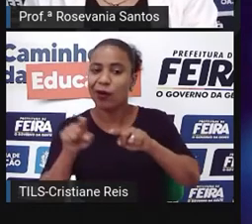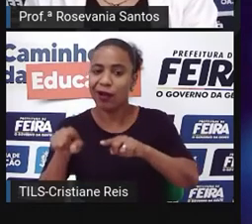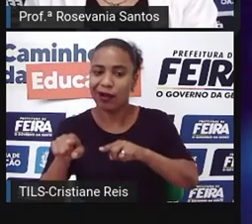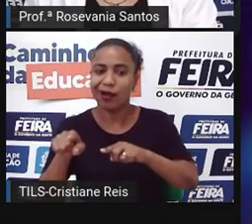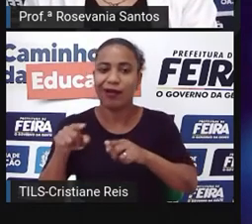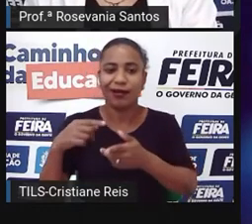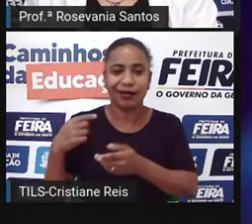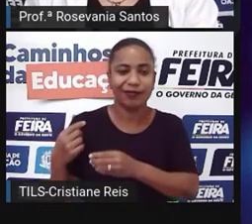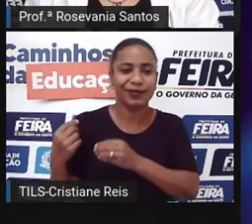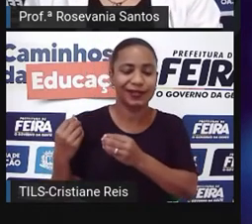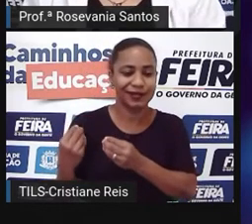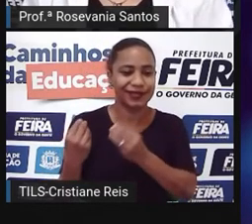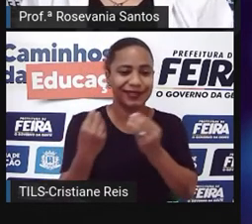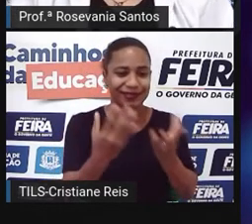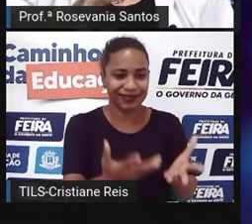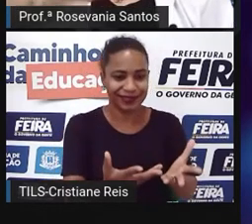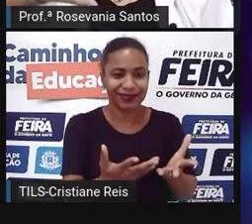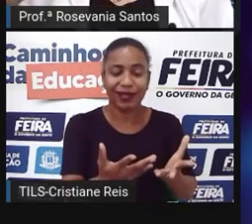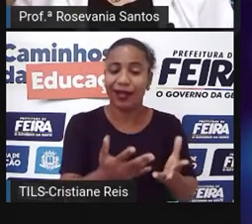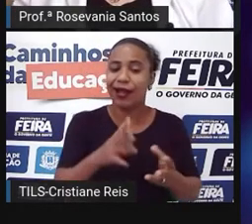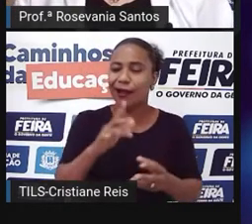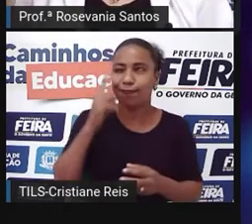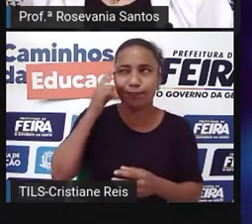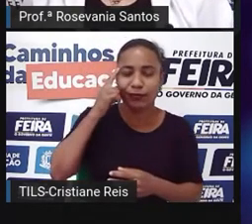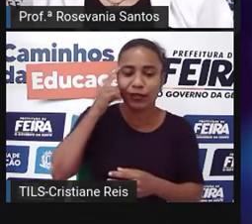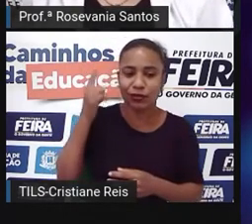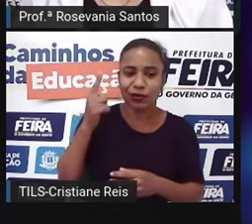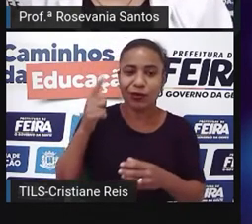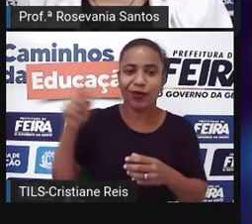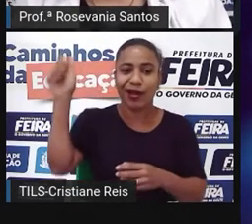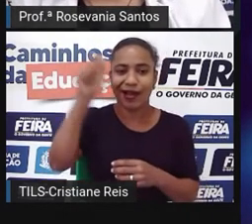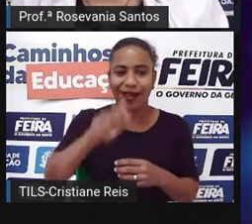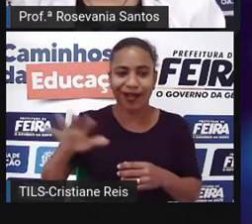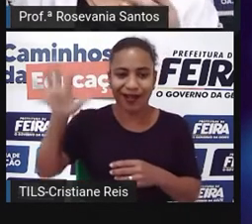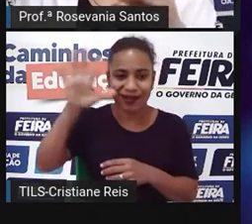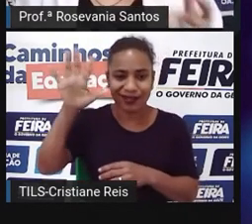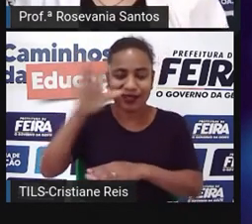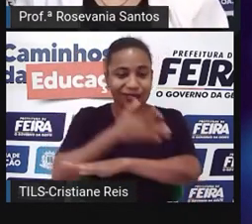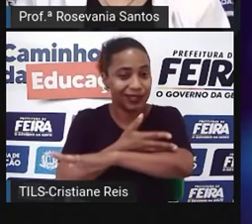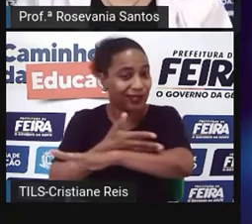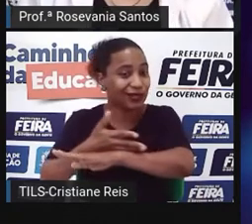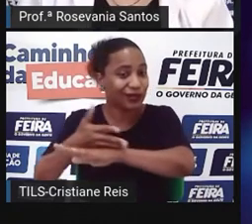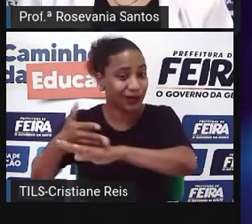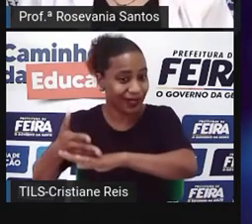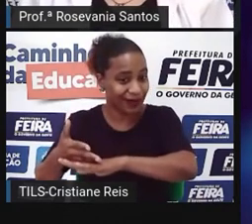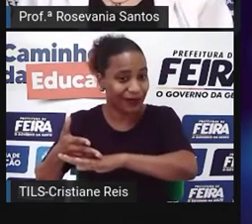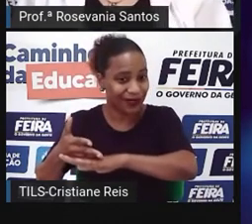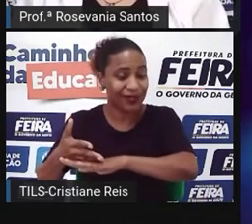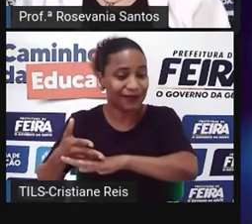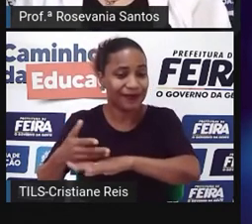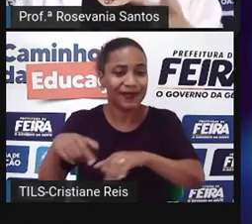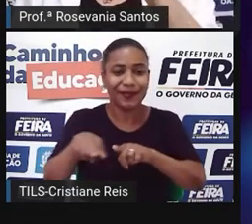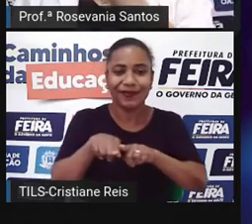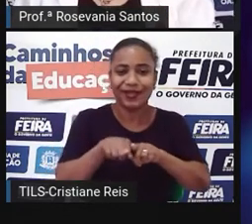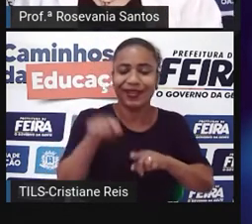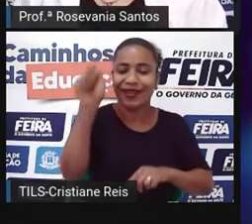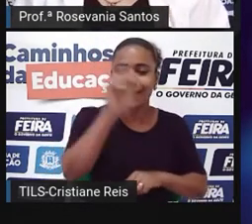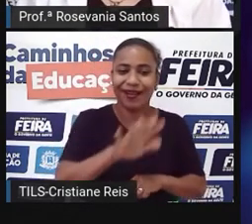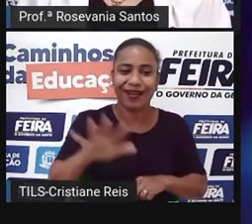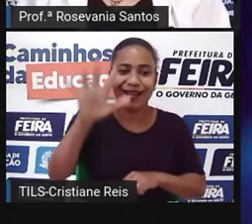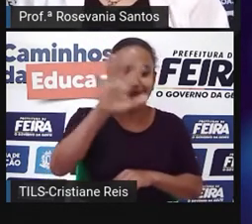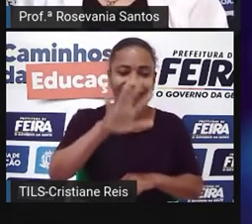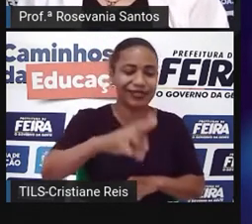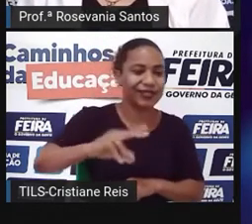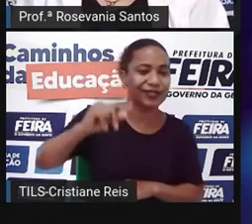dividindo a Ásia, né? Em duas partes, que ficou uma Ásia tradicional, vocês viram, até quando a gente fala da Ásia Central também, muito das